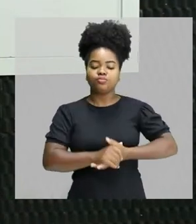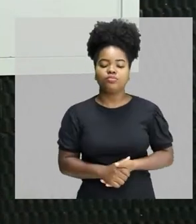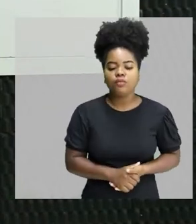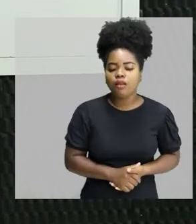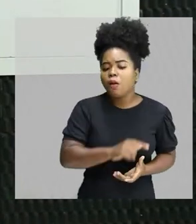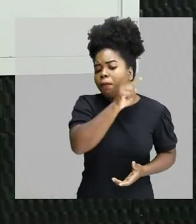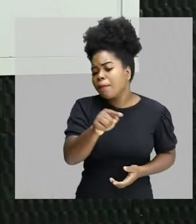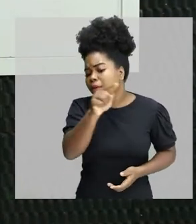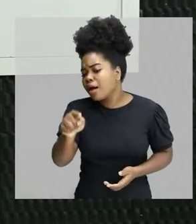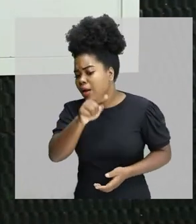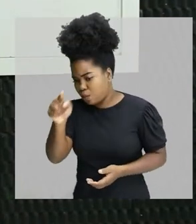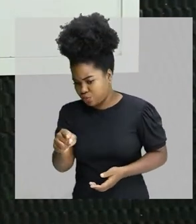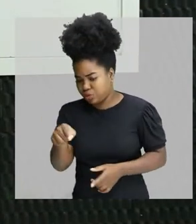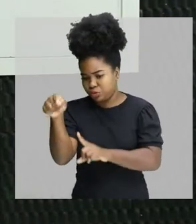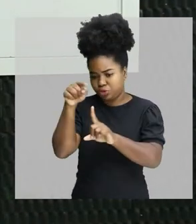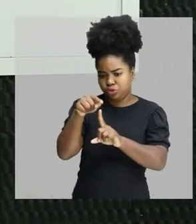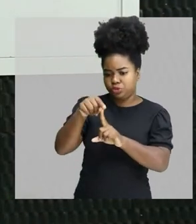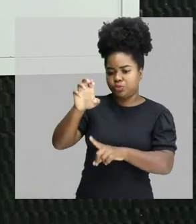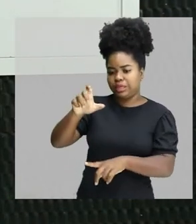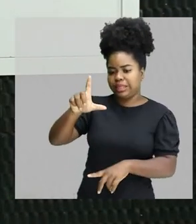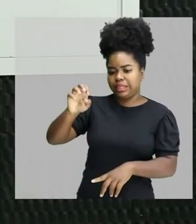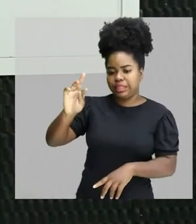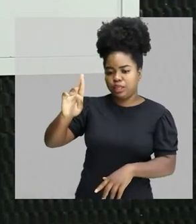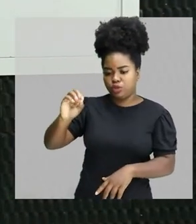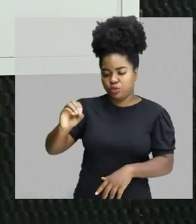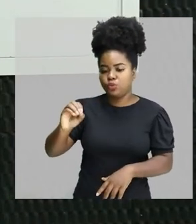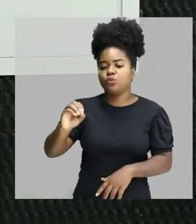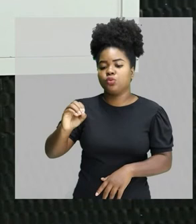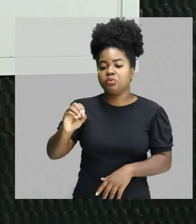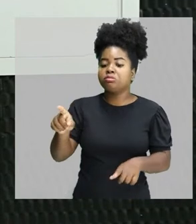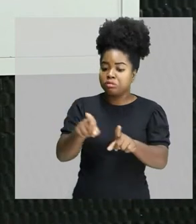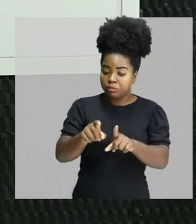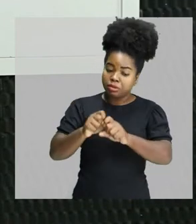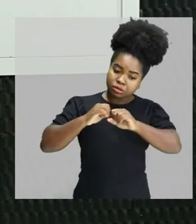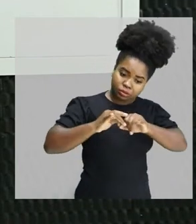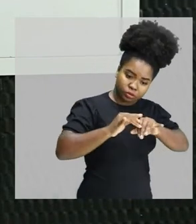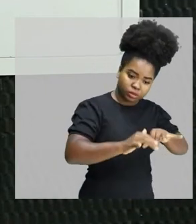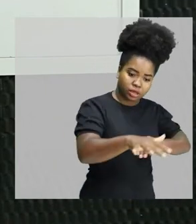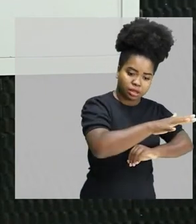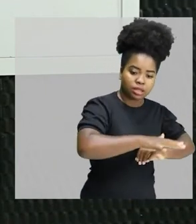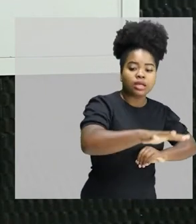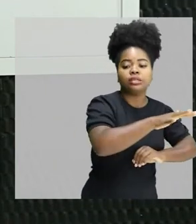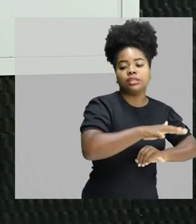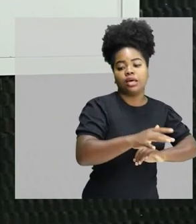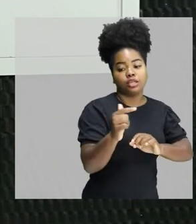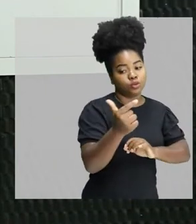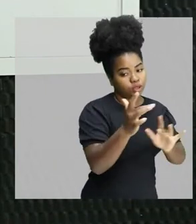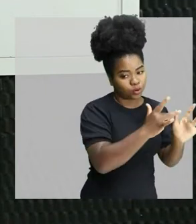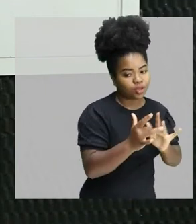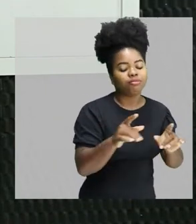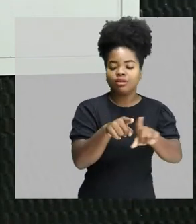eletromagnética, ela se propaga no vácuo, no meio não material, mas também se propaga no meio material. Tá ok?